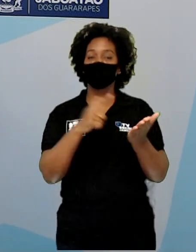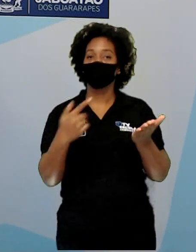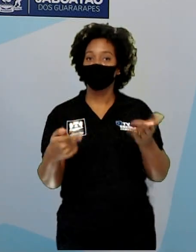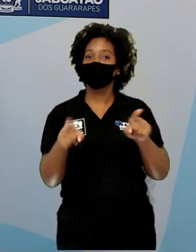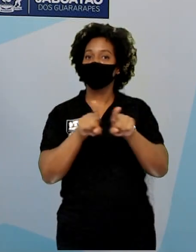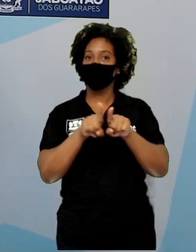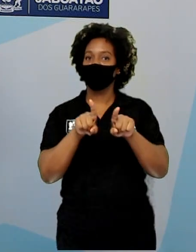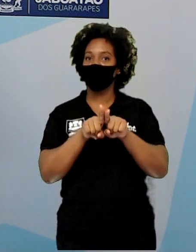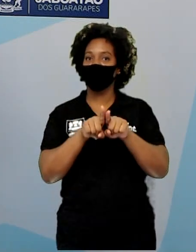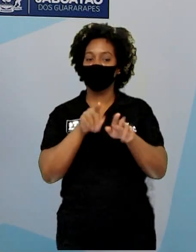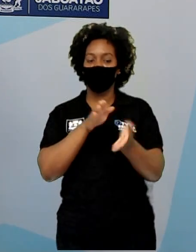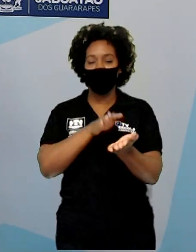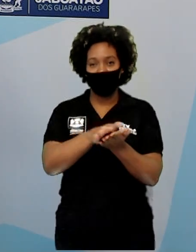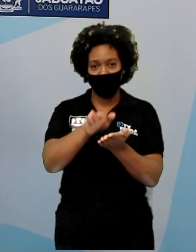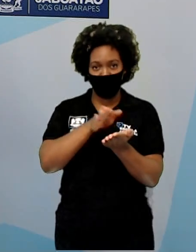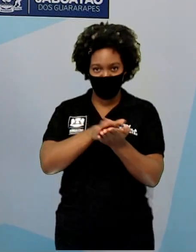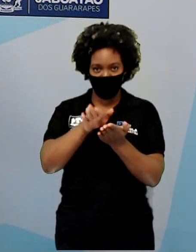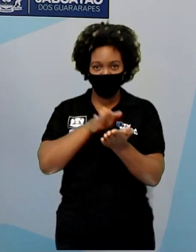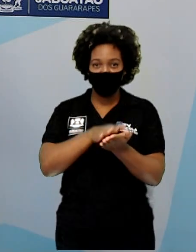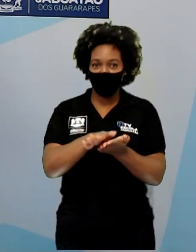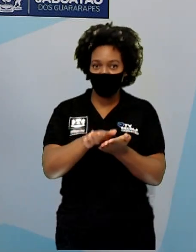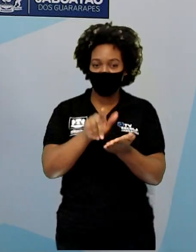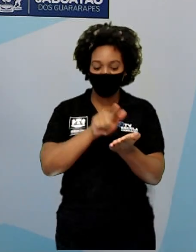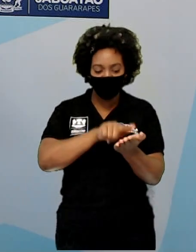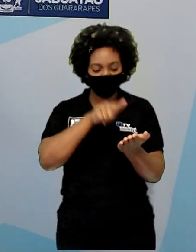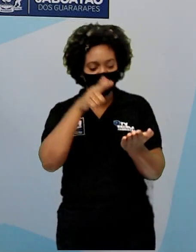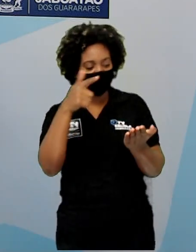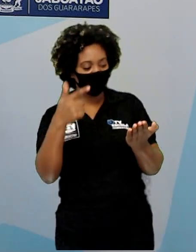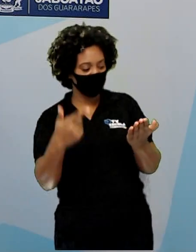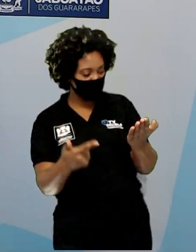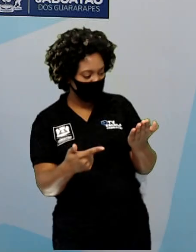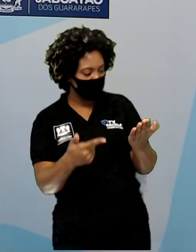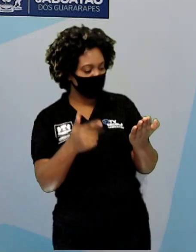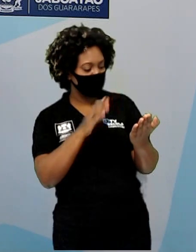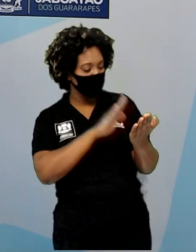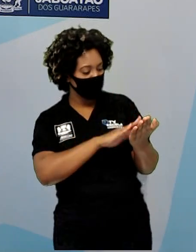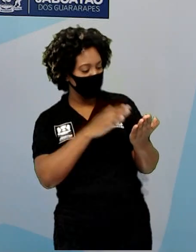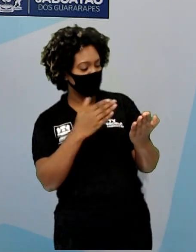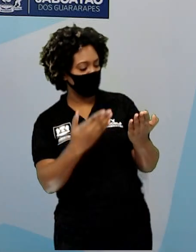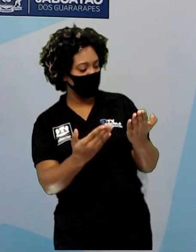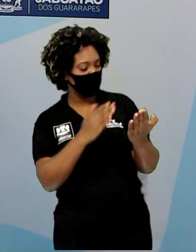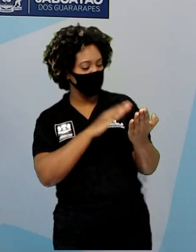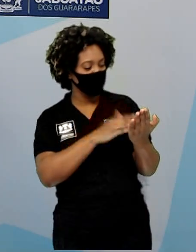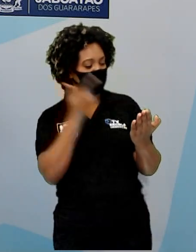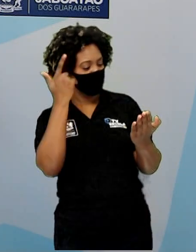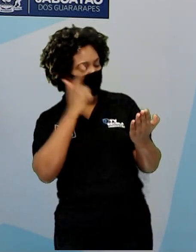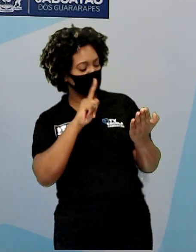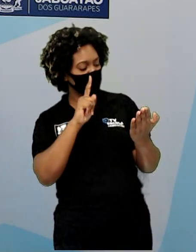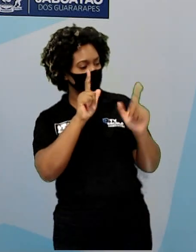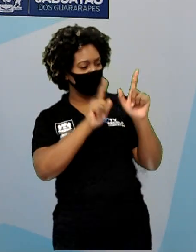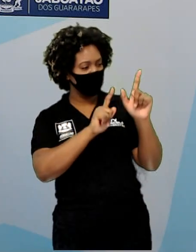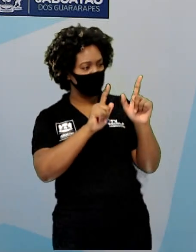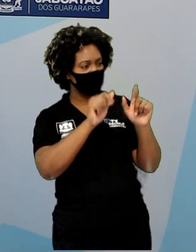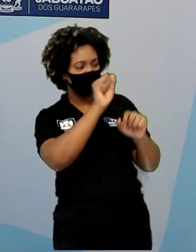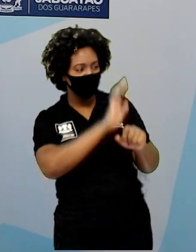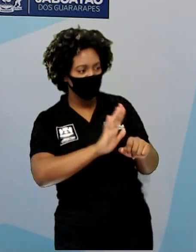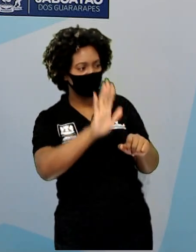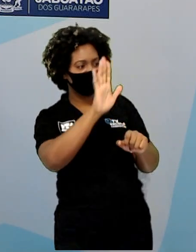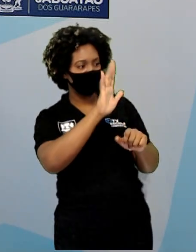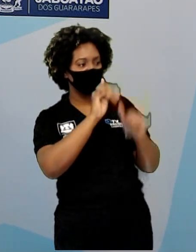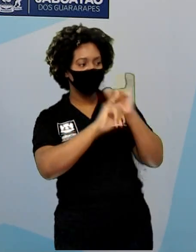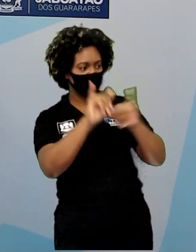jornal impresso, né? Você abre o jornal, ao passar as páginas, você consegue ver os anúncios publicitários,